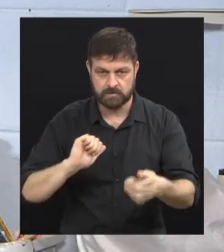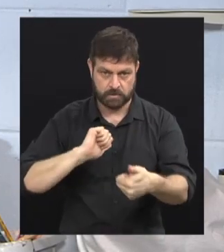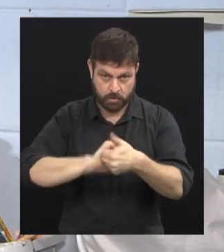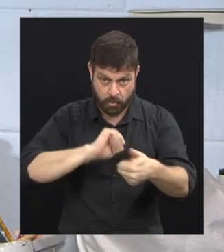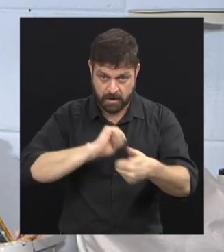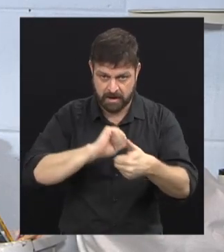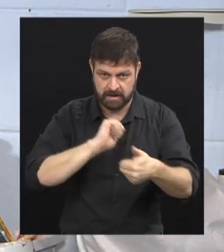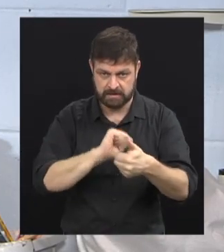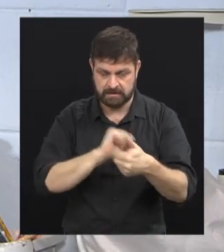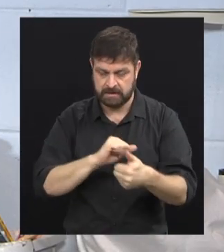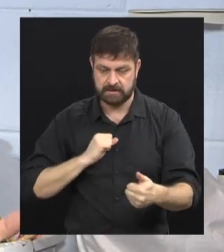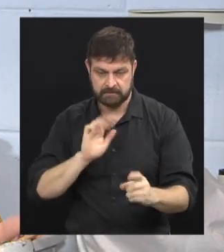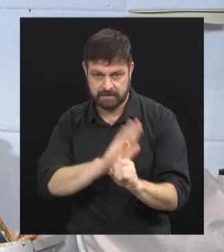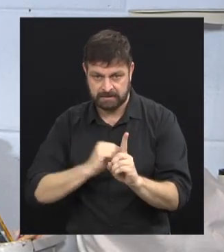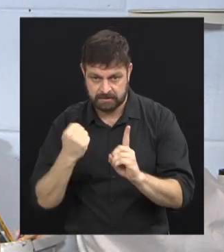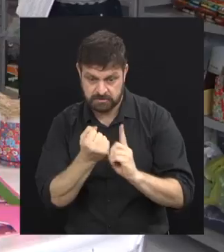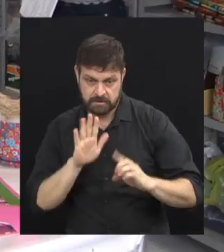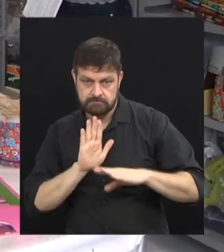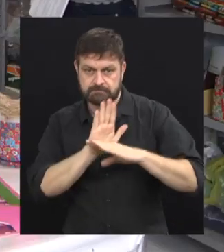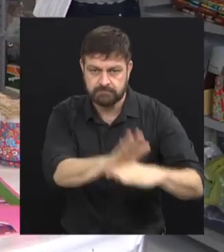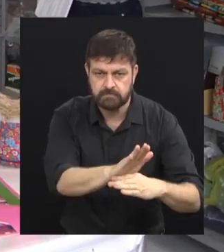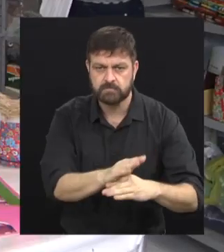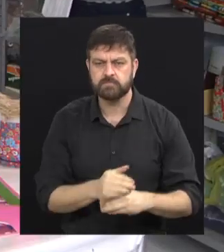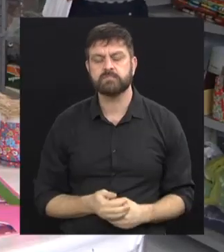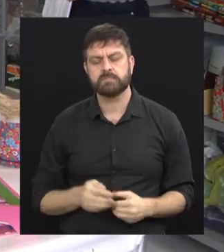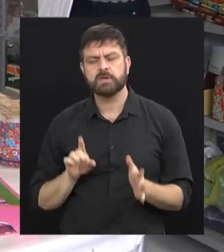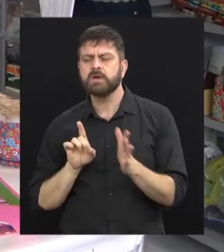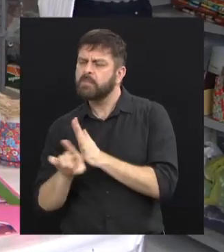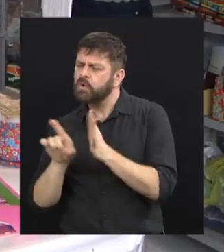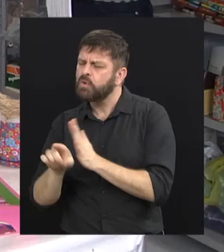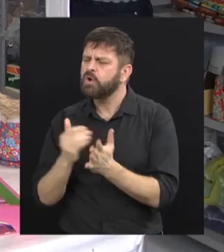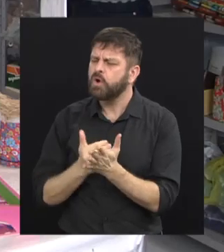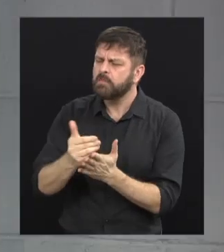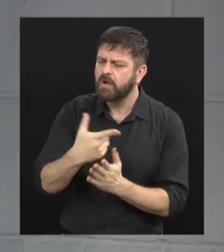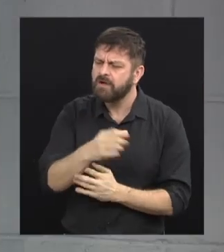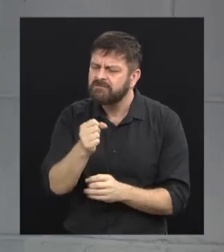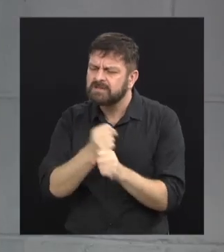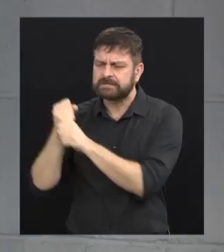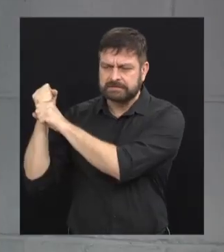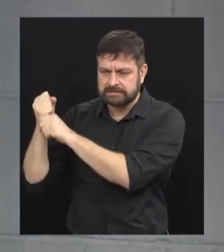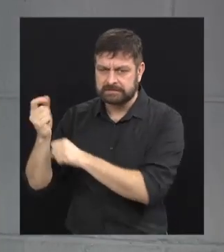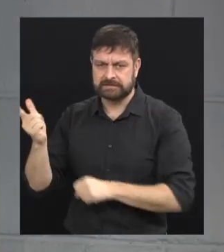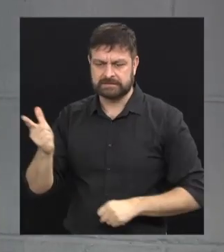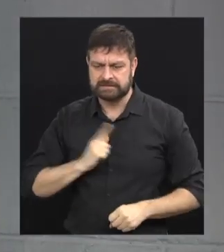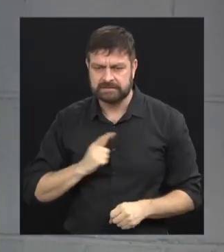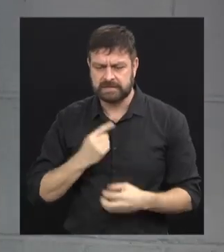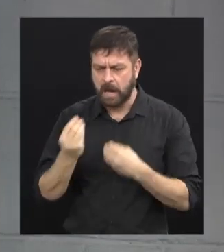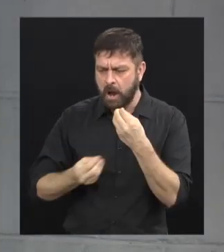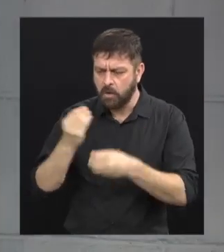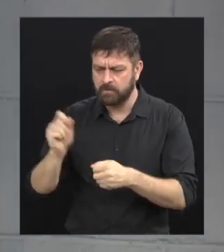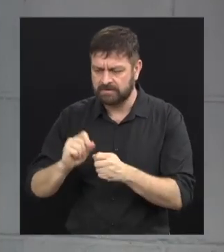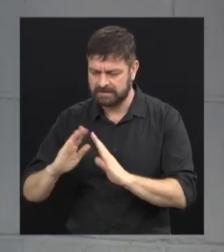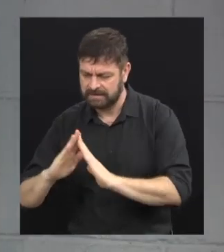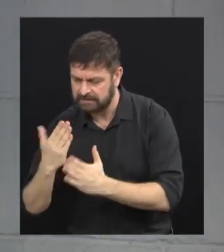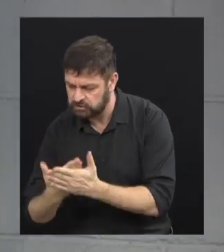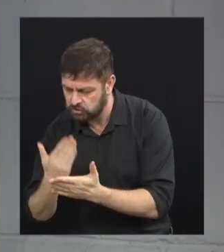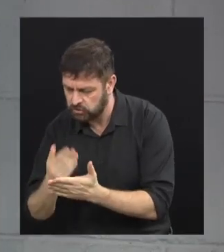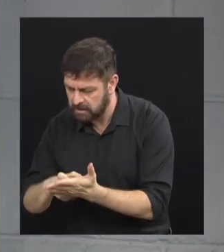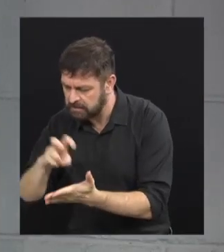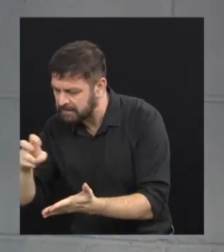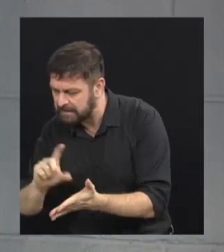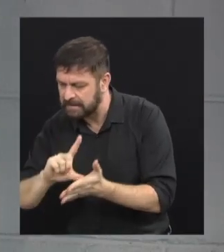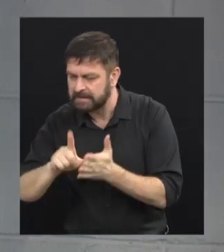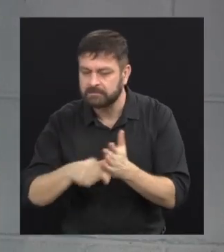qualidade e de impacto social. Célia, quando esse trabalho começou, há mais de 20 anos atrás, existia a necessidade de se trabalhar com o contraturno.